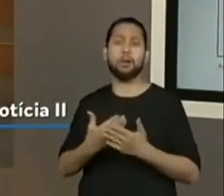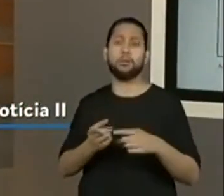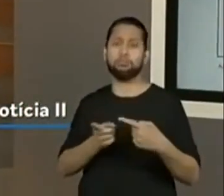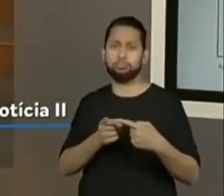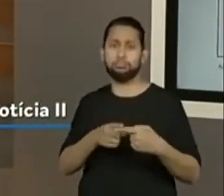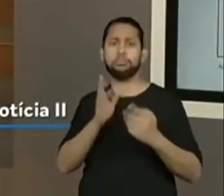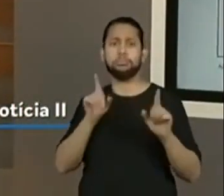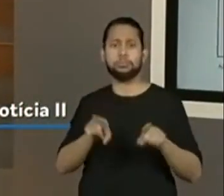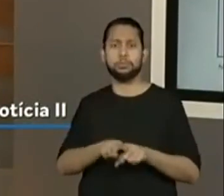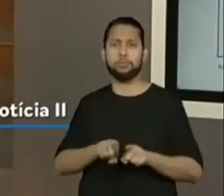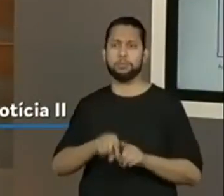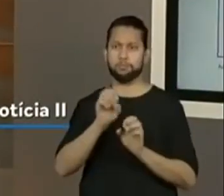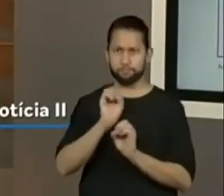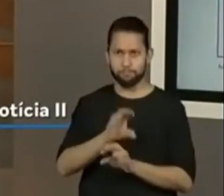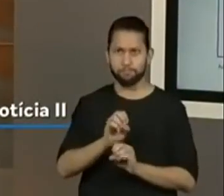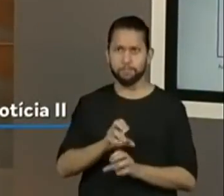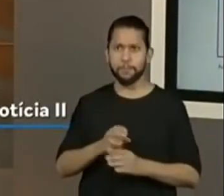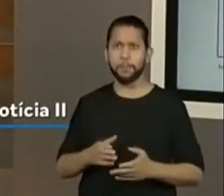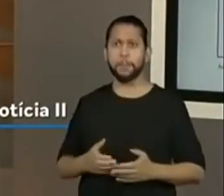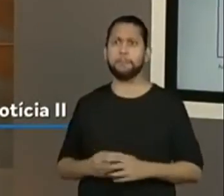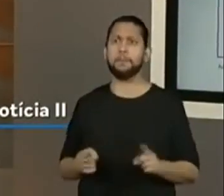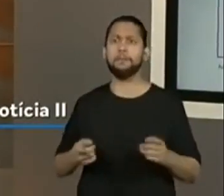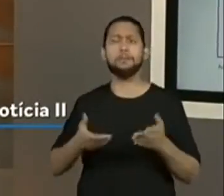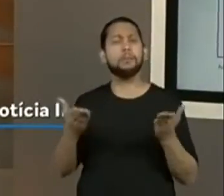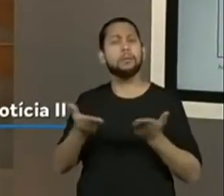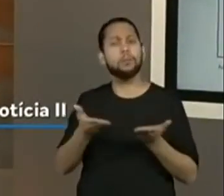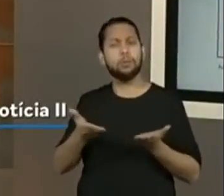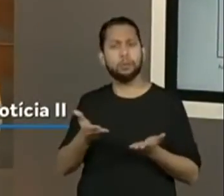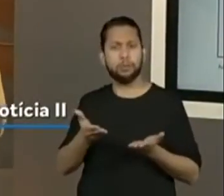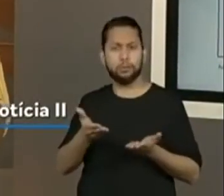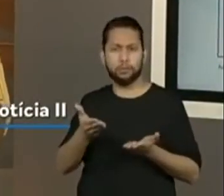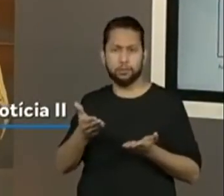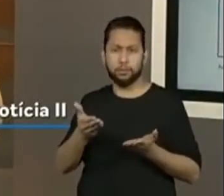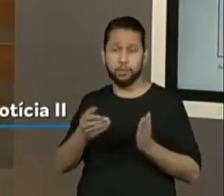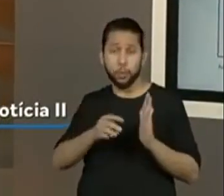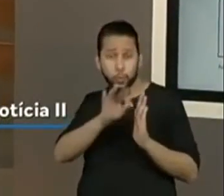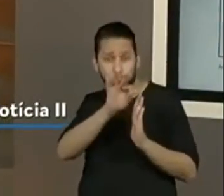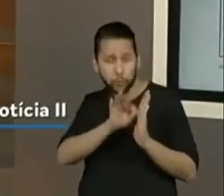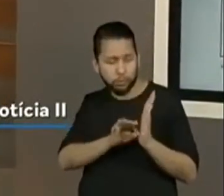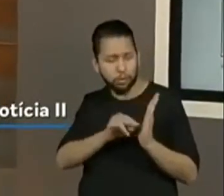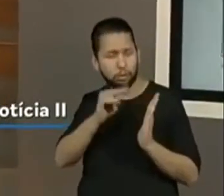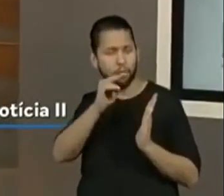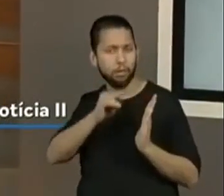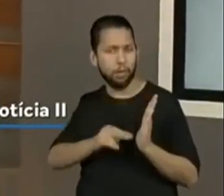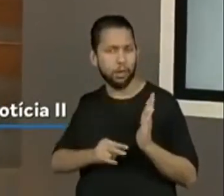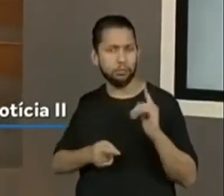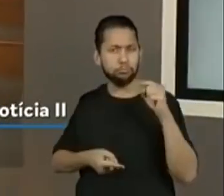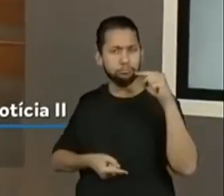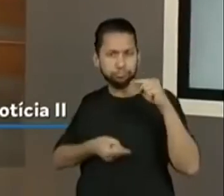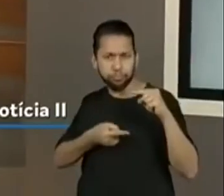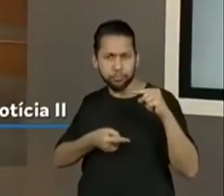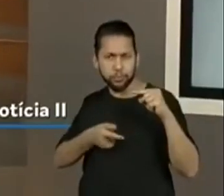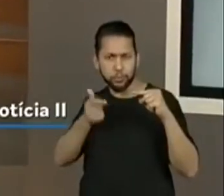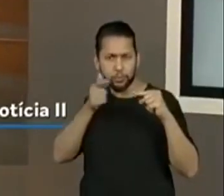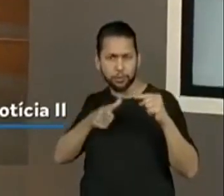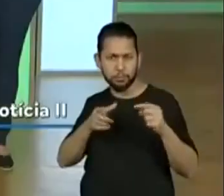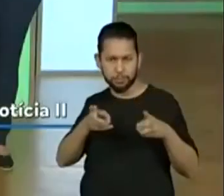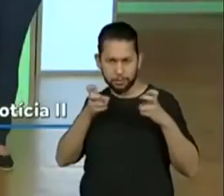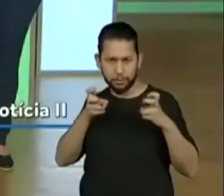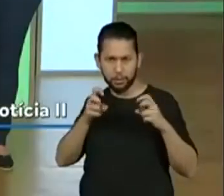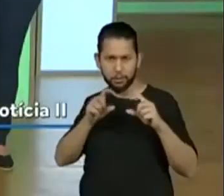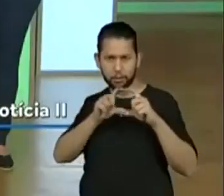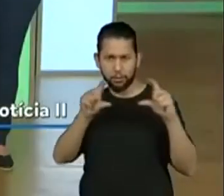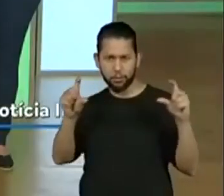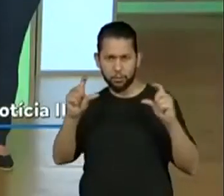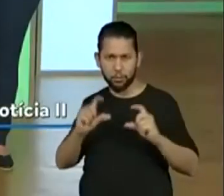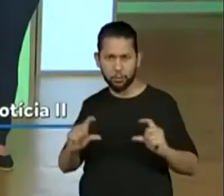fizemos compreensão do texto. Será que agora, lendo só o trecho da notícia, vocês conseguem saber o que é o olho? Então isso